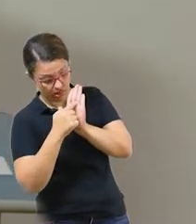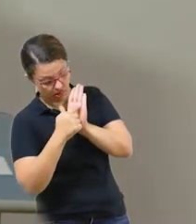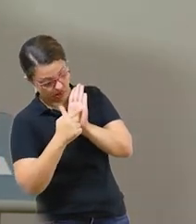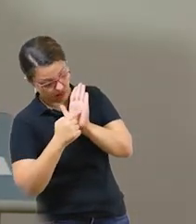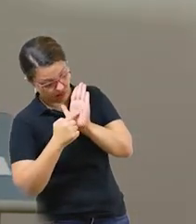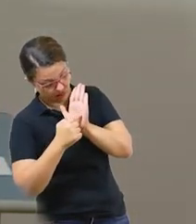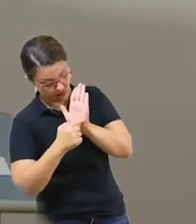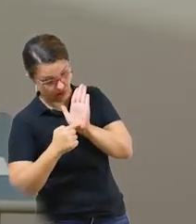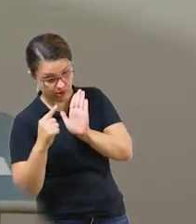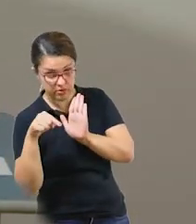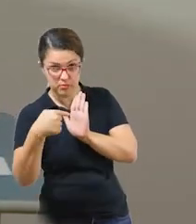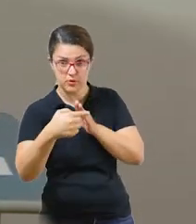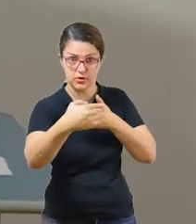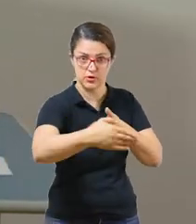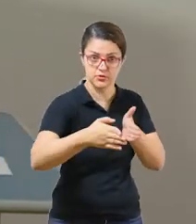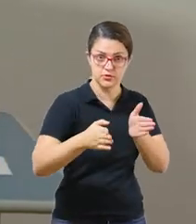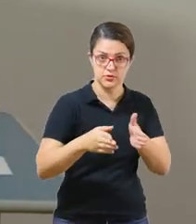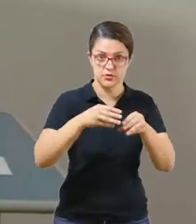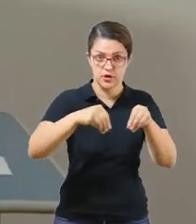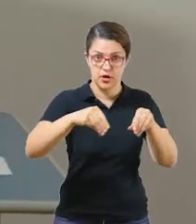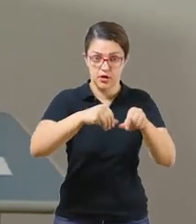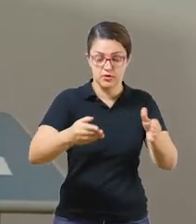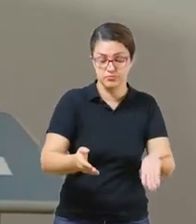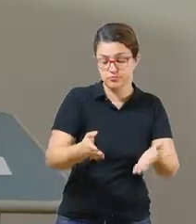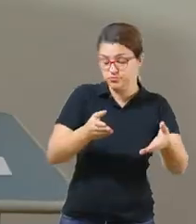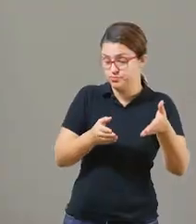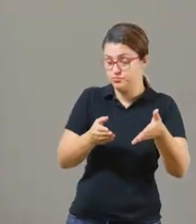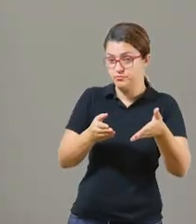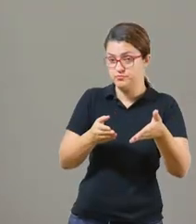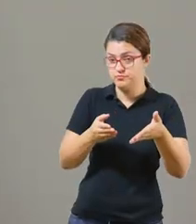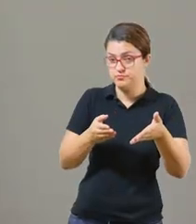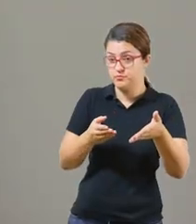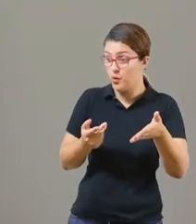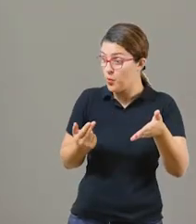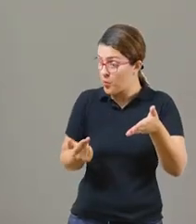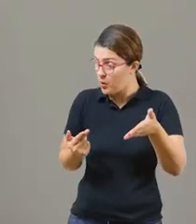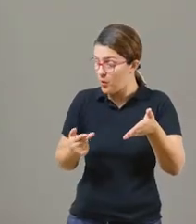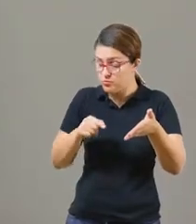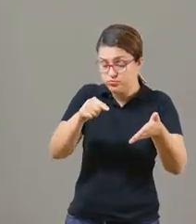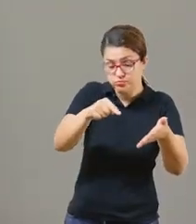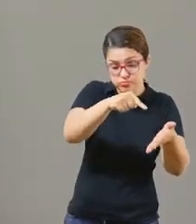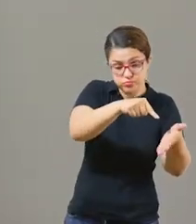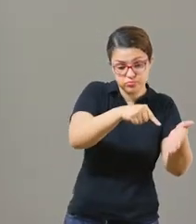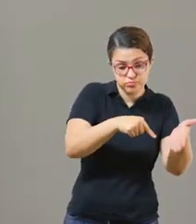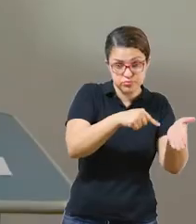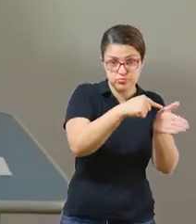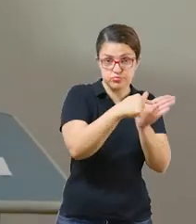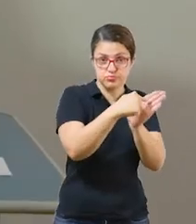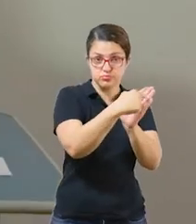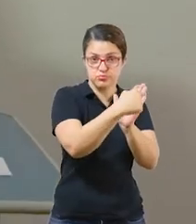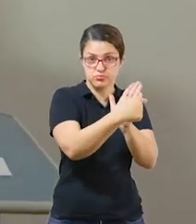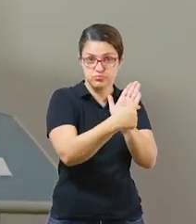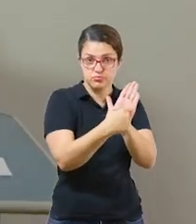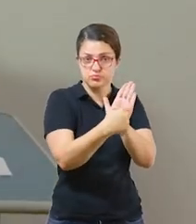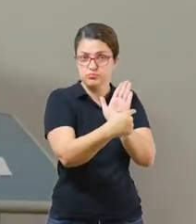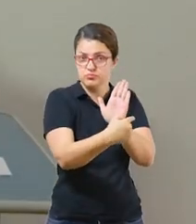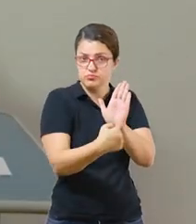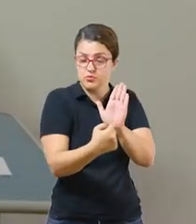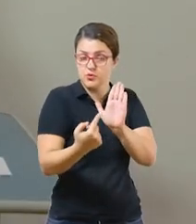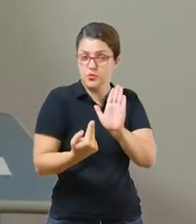desenhe na areia a letra na qual ela passou o dedo e fez o contorno na areia.